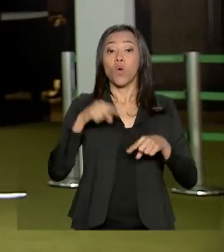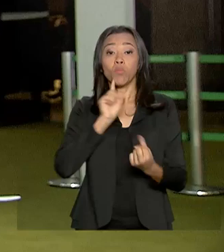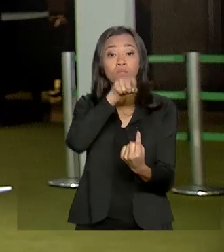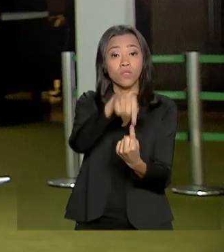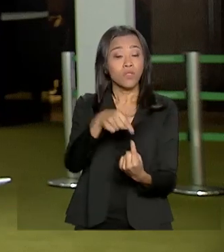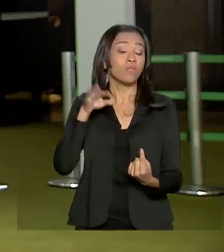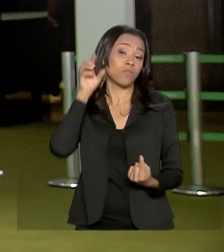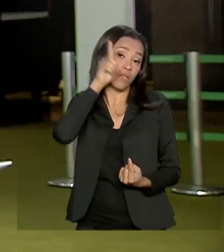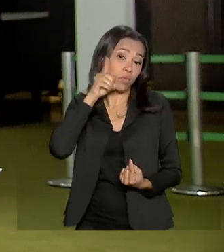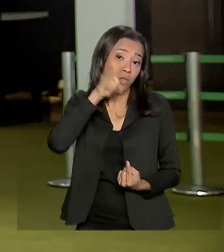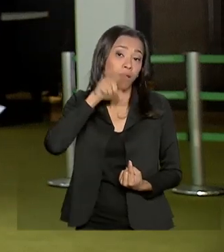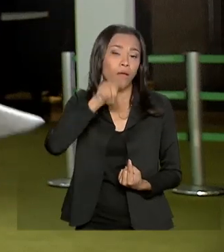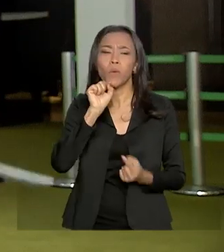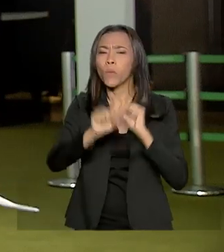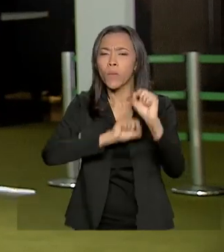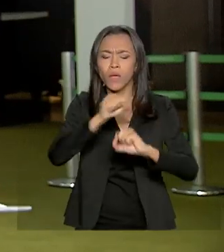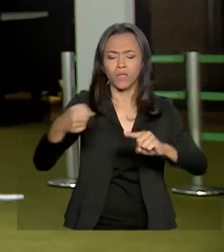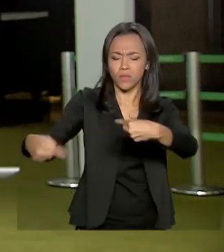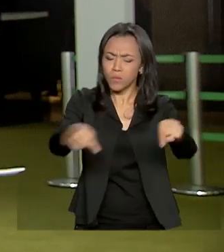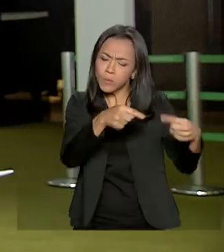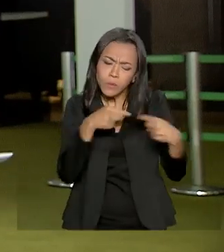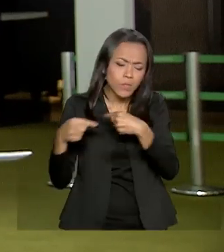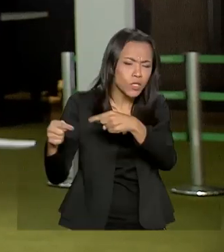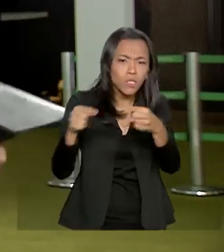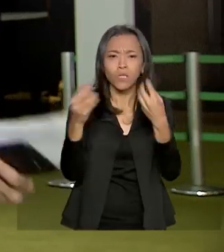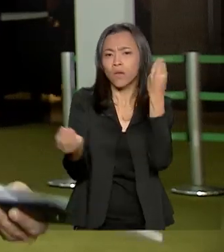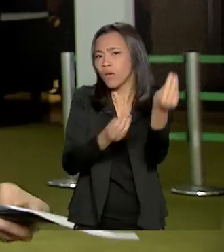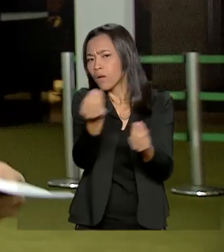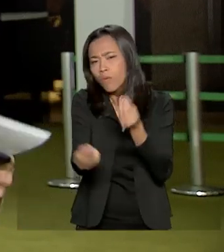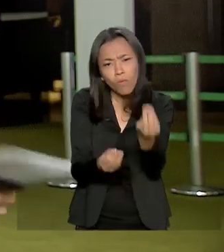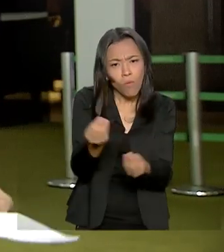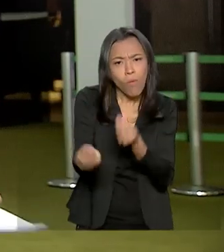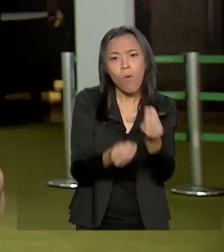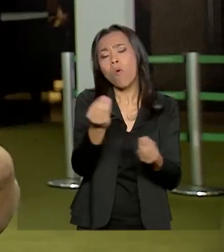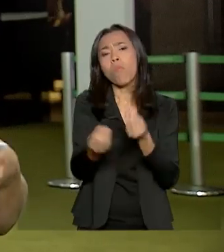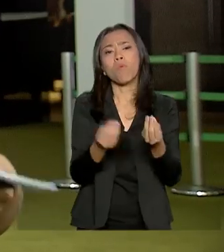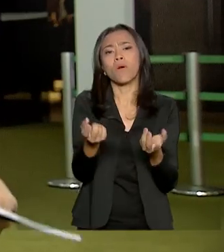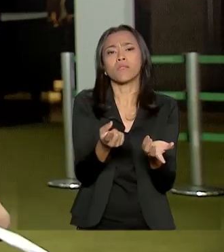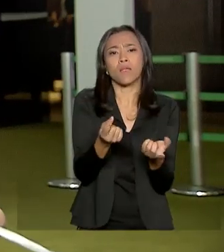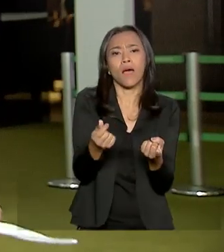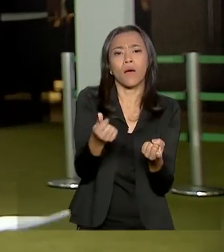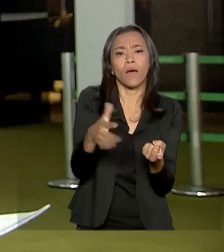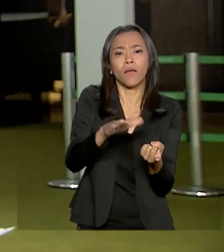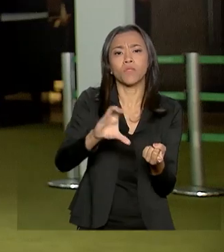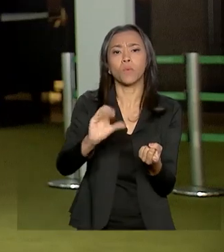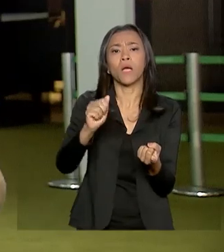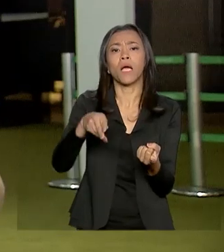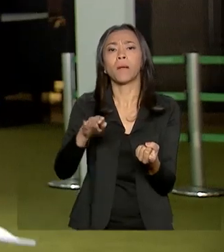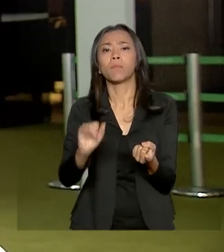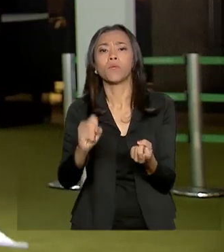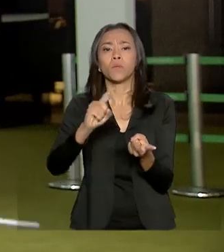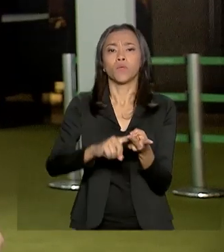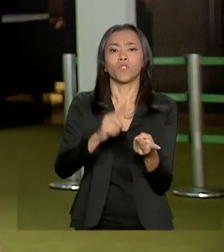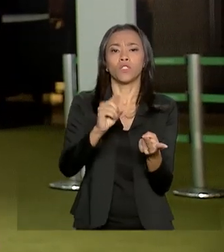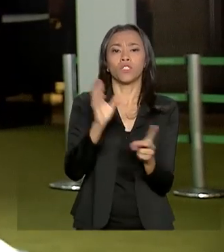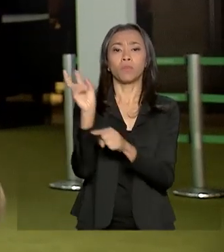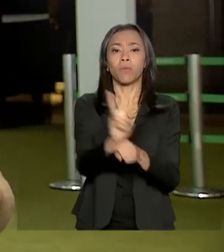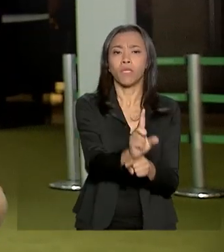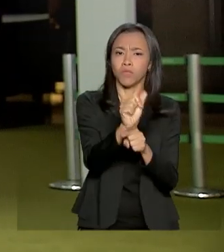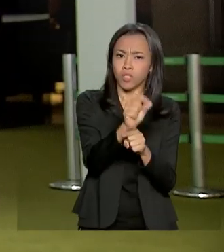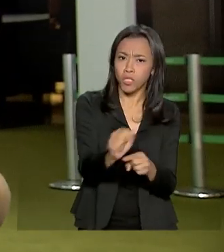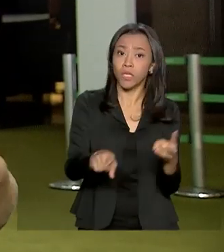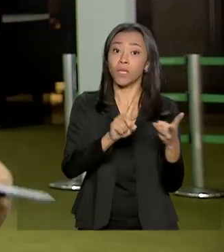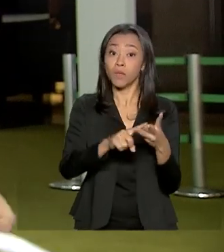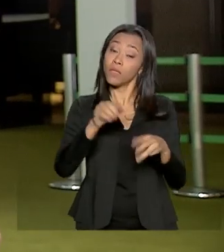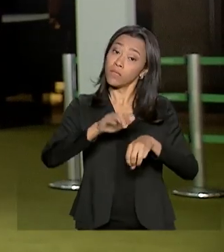discutir, por exemplo, as políticas, o comando das políticas cambial, monetária e política de crédito também, além da autonomia